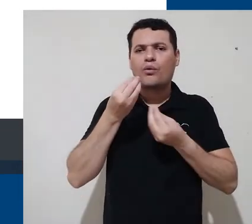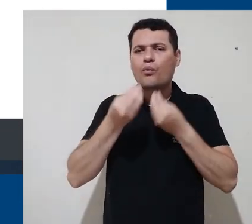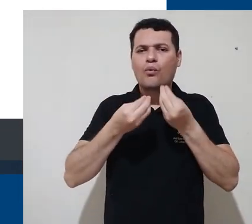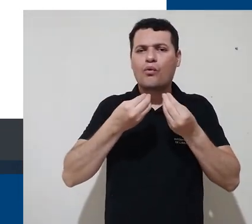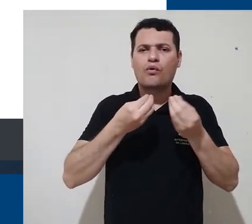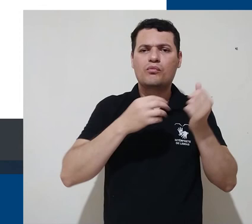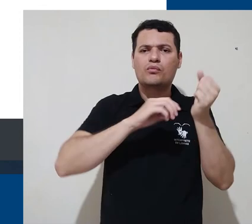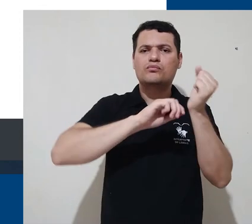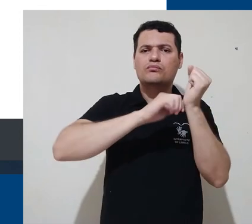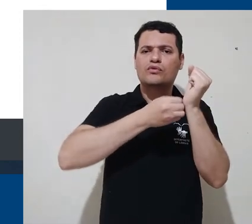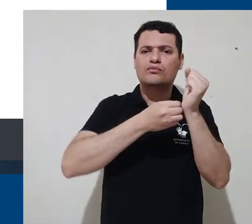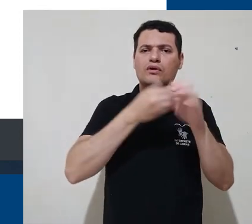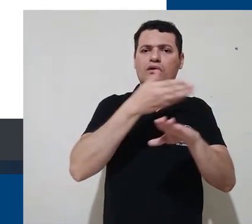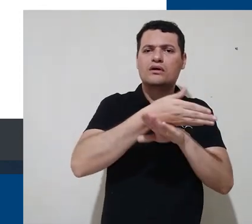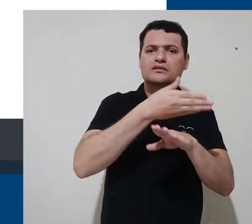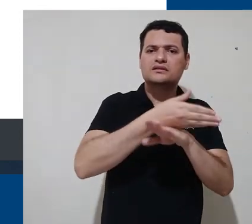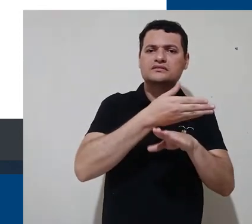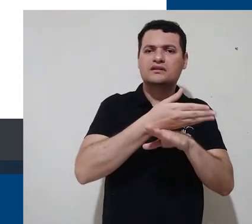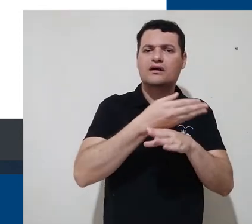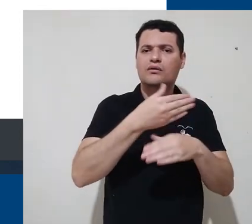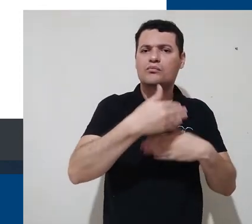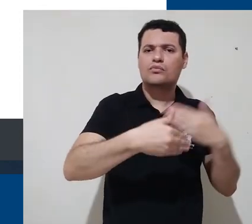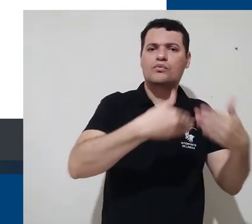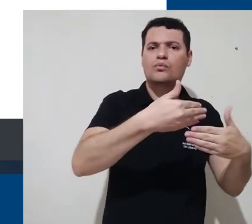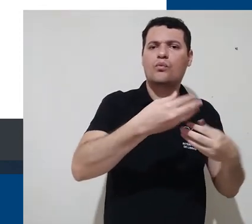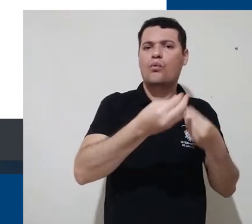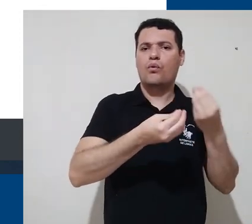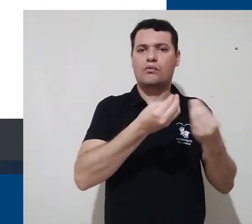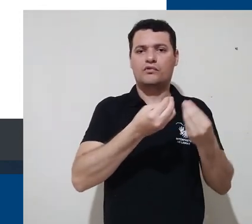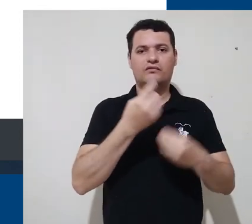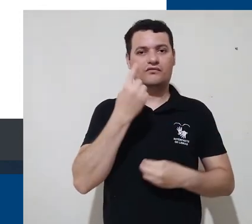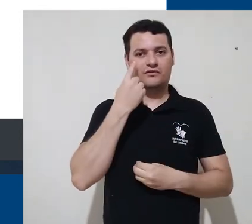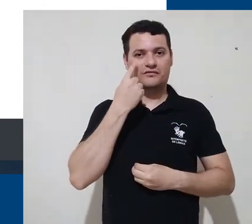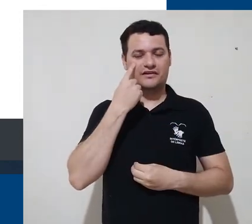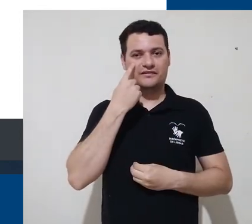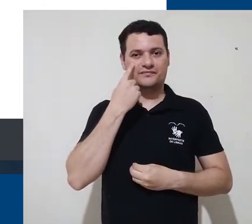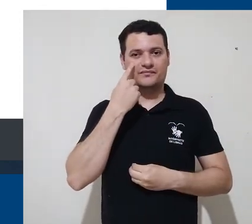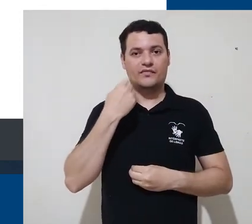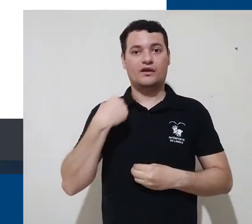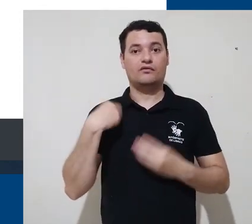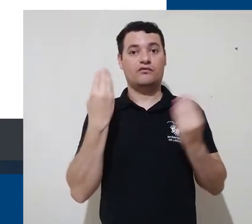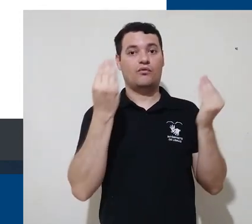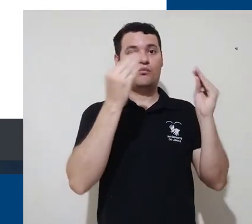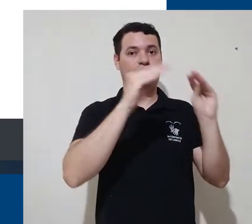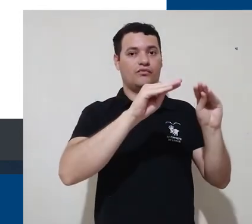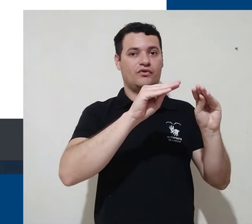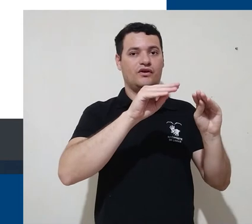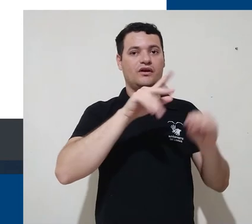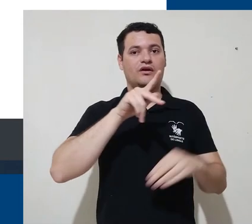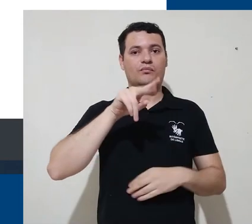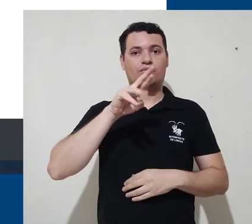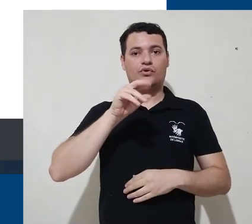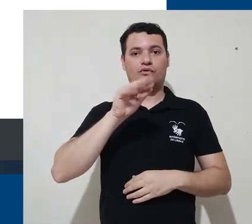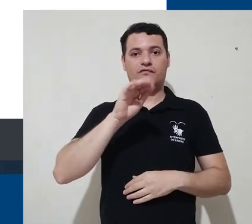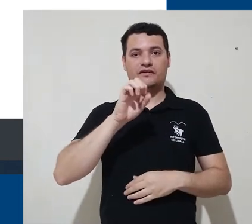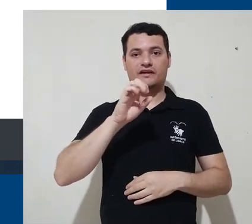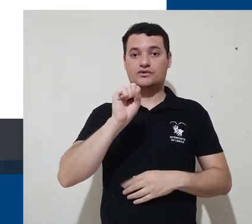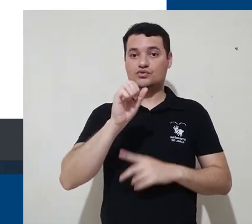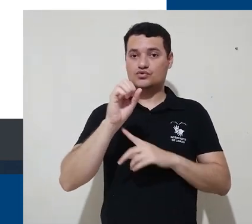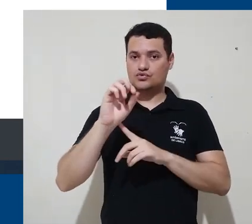uma demonstração do processo de login. Aqui, eu vou entrar com um usuário cujo o nome é professor.